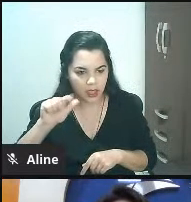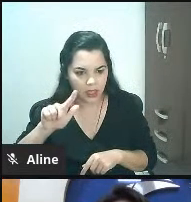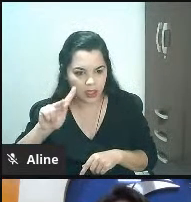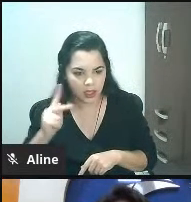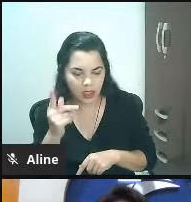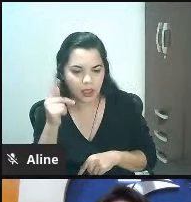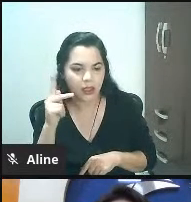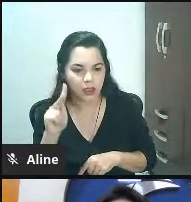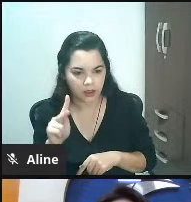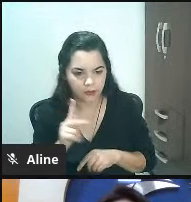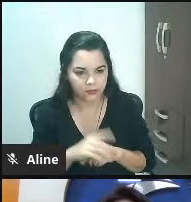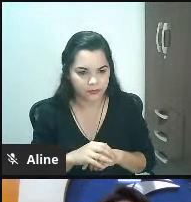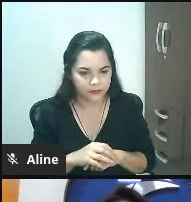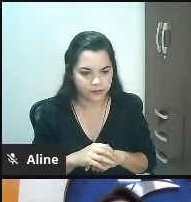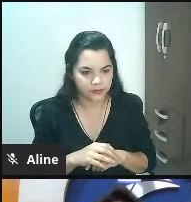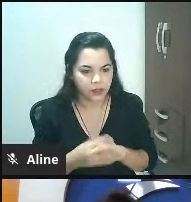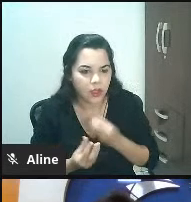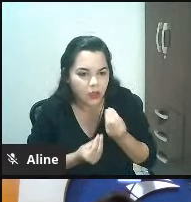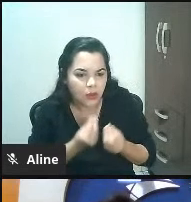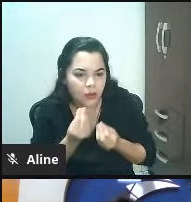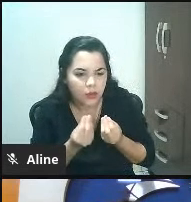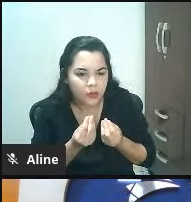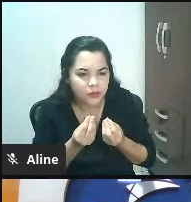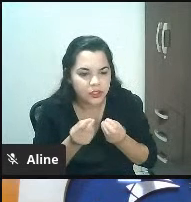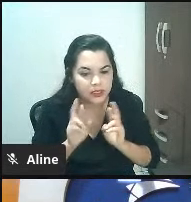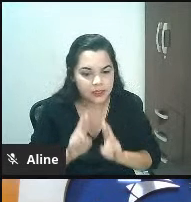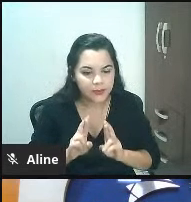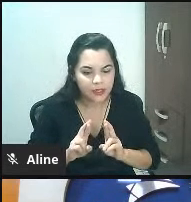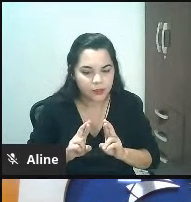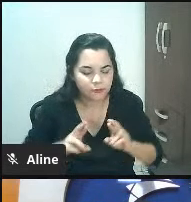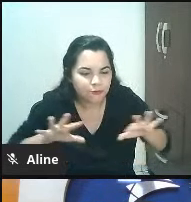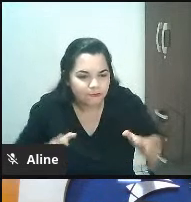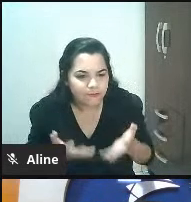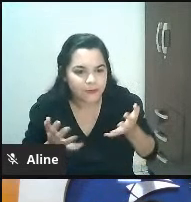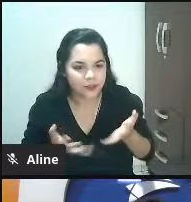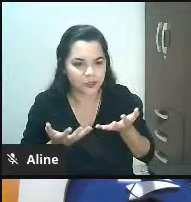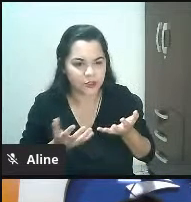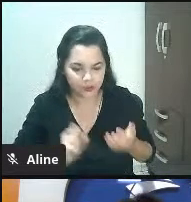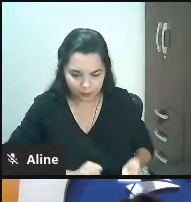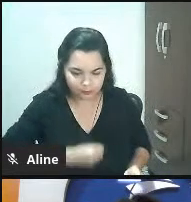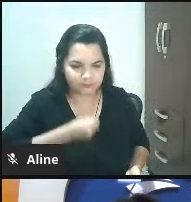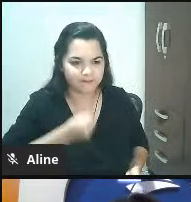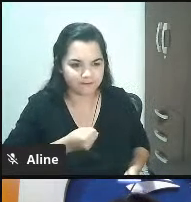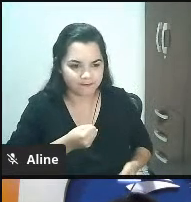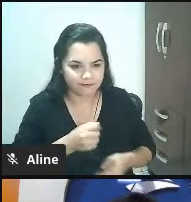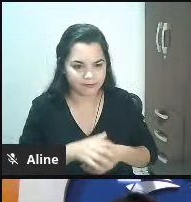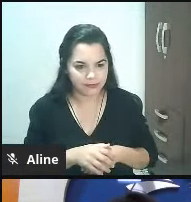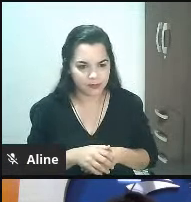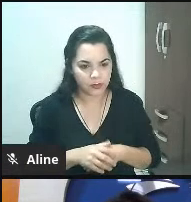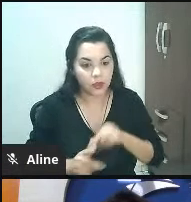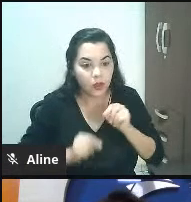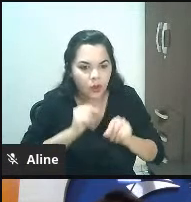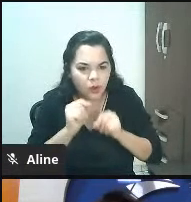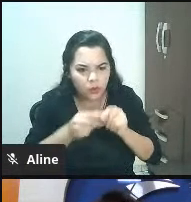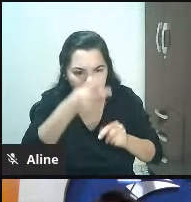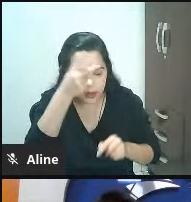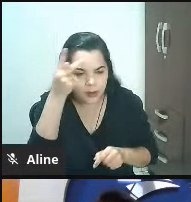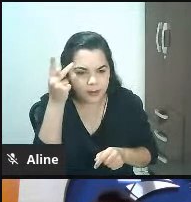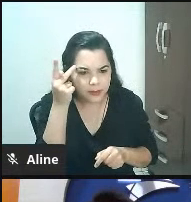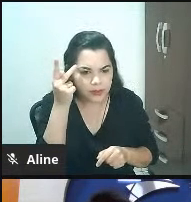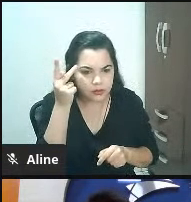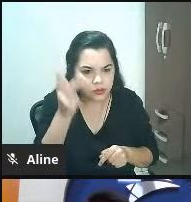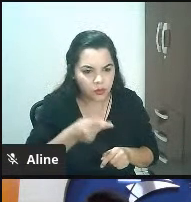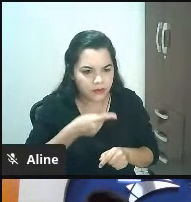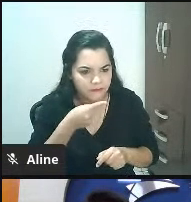dessas lideranças nos dias de hoje, que é a atitude. Olha o que ele diz. O que você fala, o que você